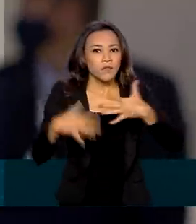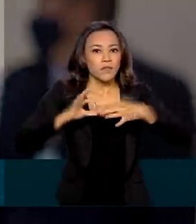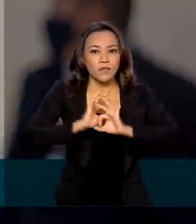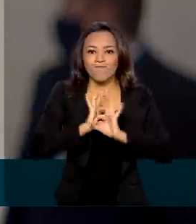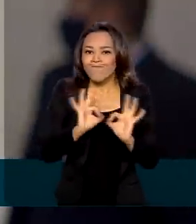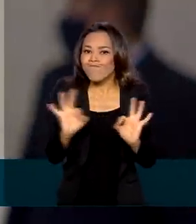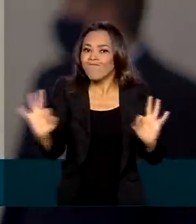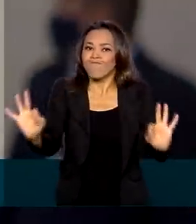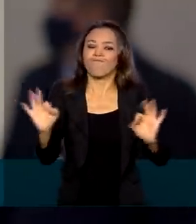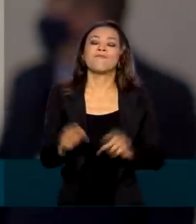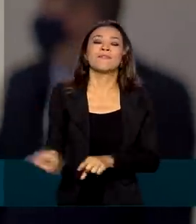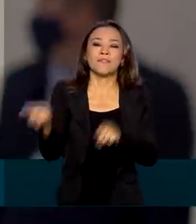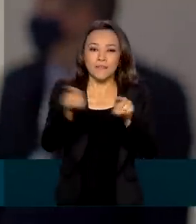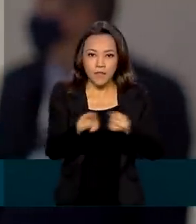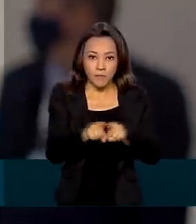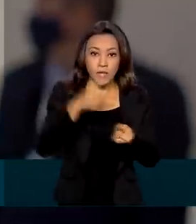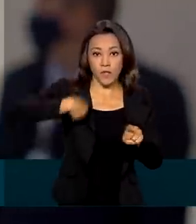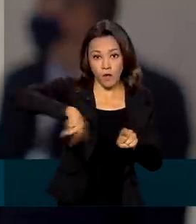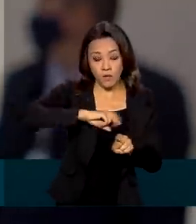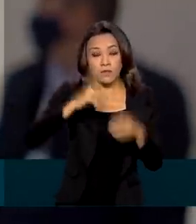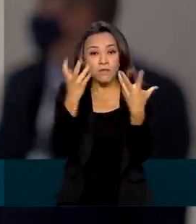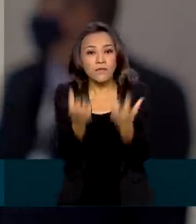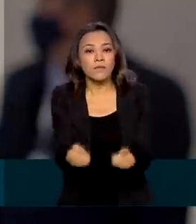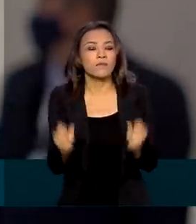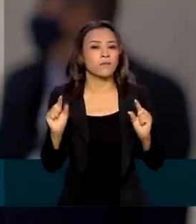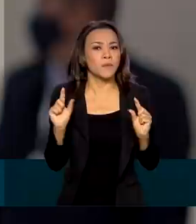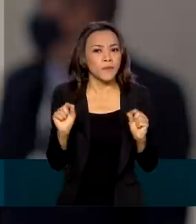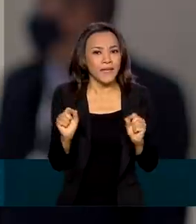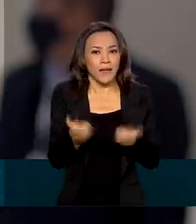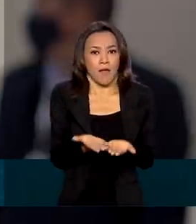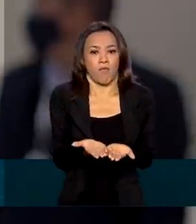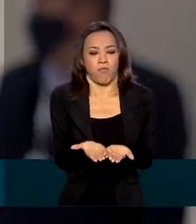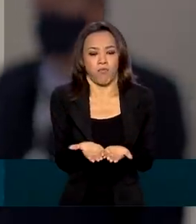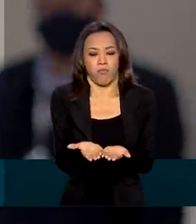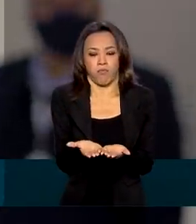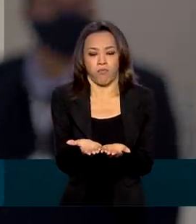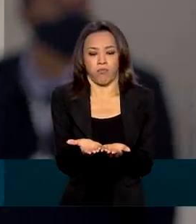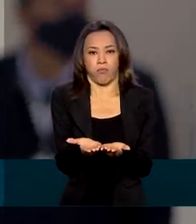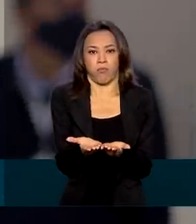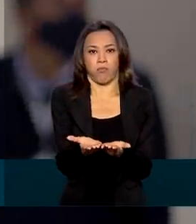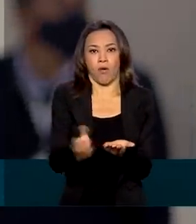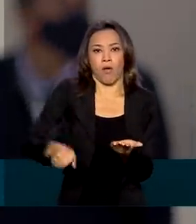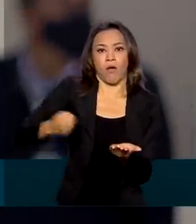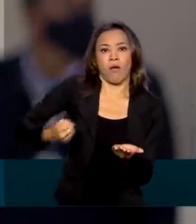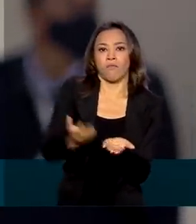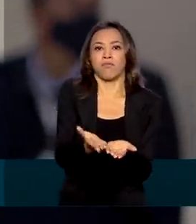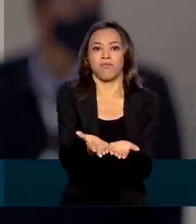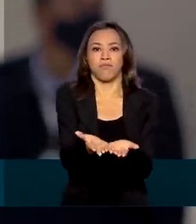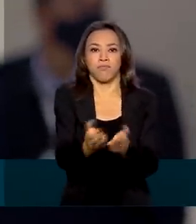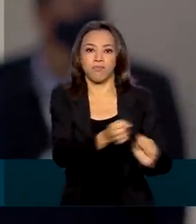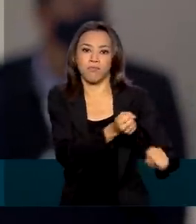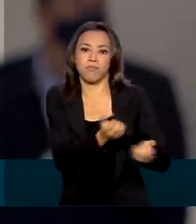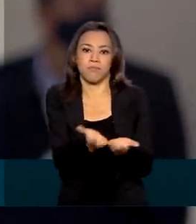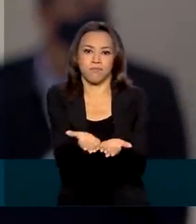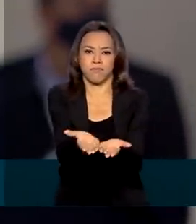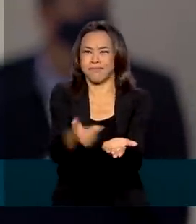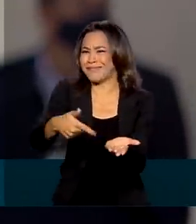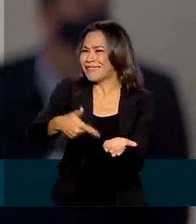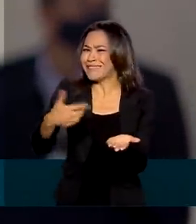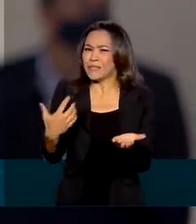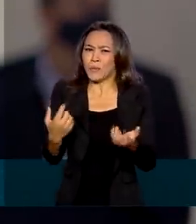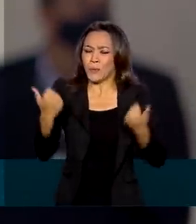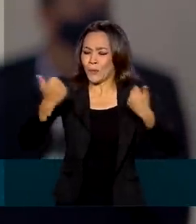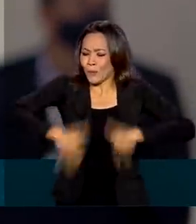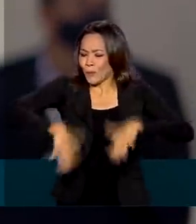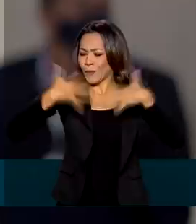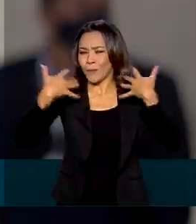disso, a gente vai suprimir aquela necessidade de balsa que sempre acaba elevando o custo para quem faz essa